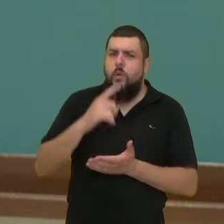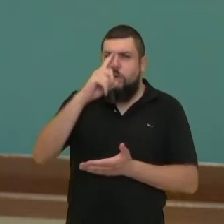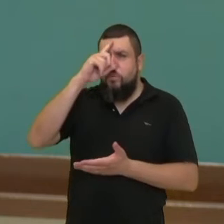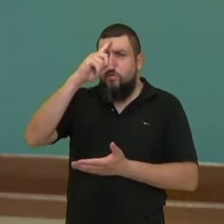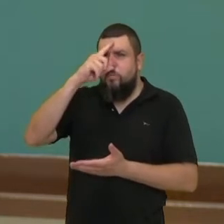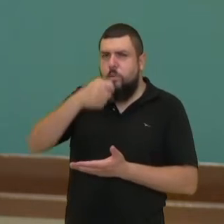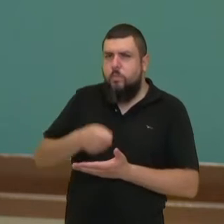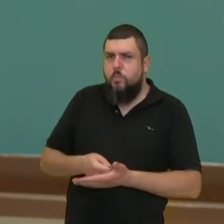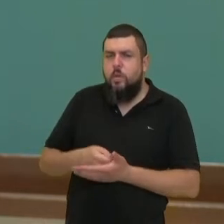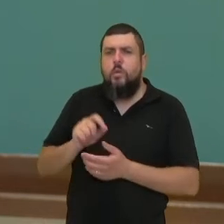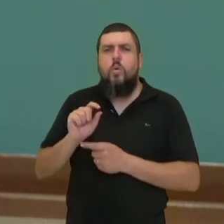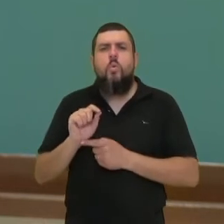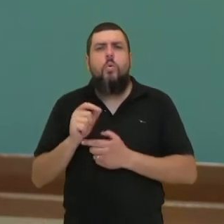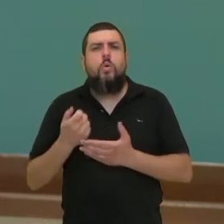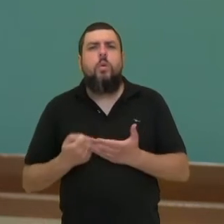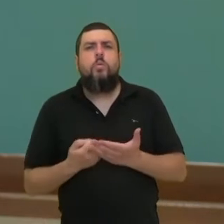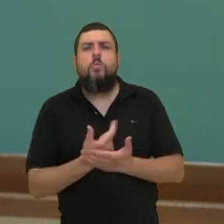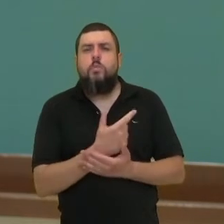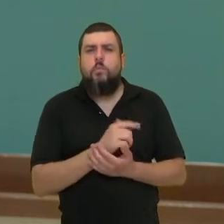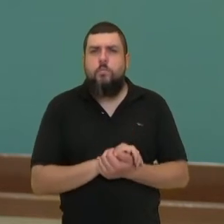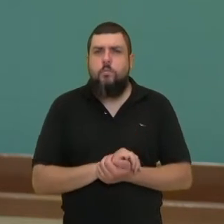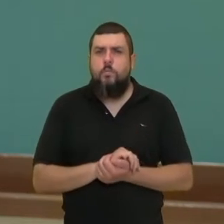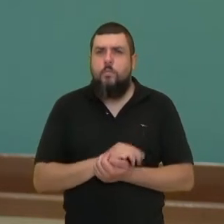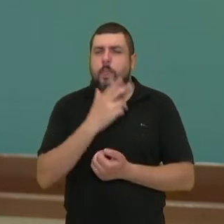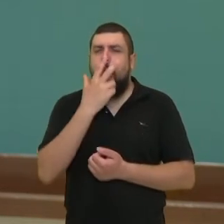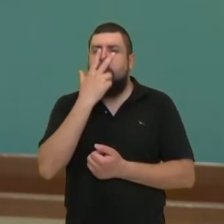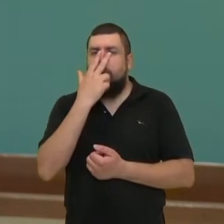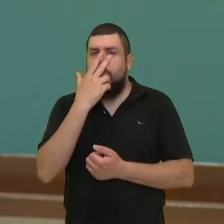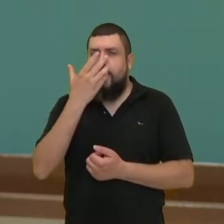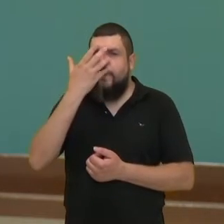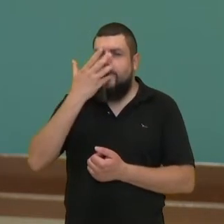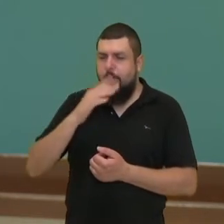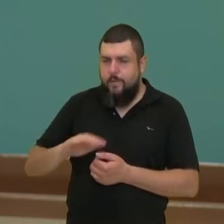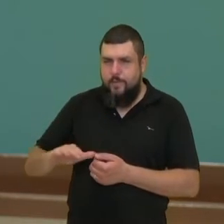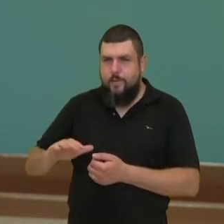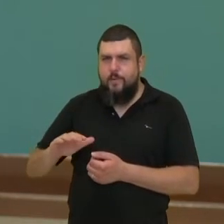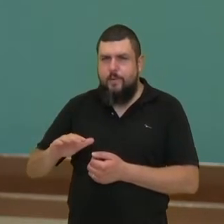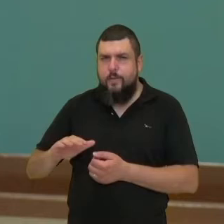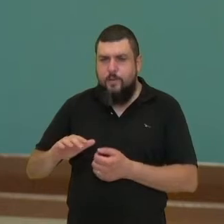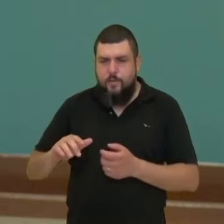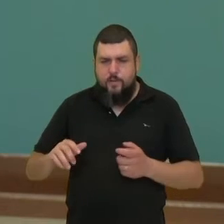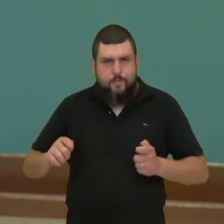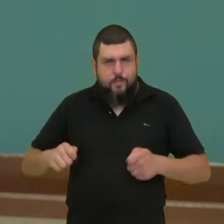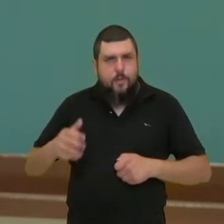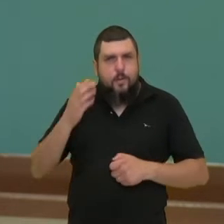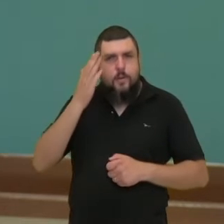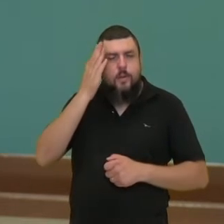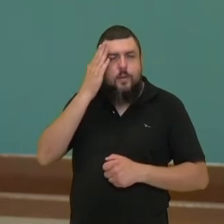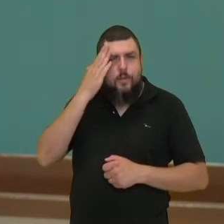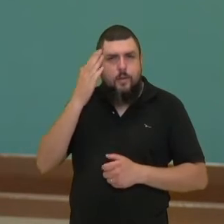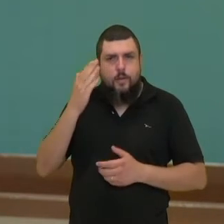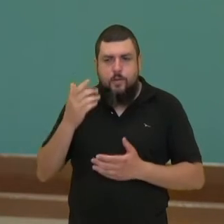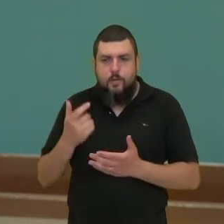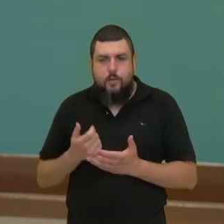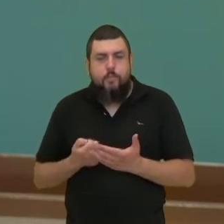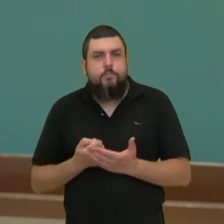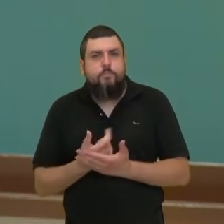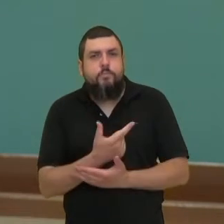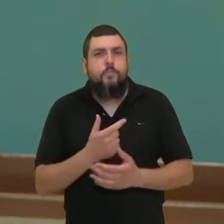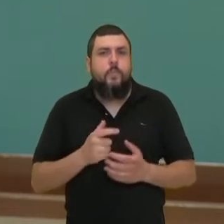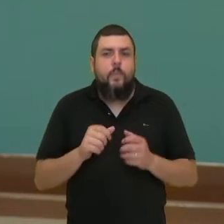o que consumir? Será que uma criança pequena, bem pequena, ela já sabe o que ela quer ou pode